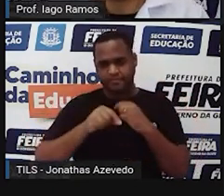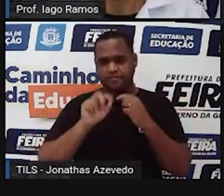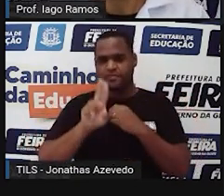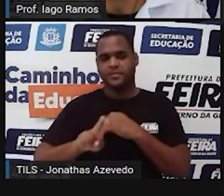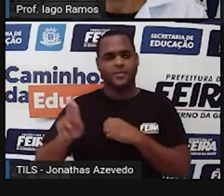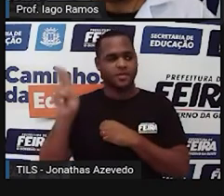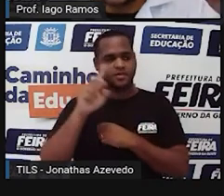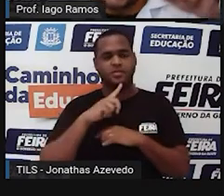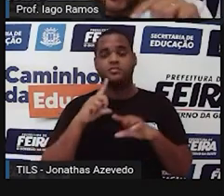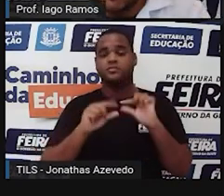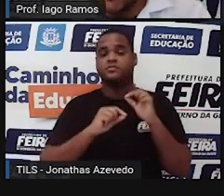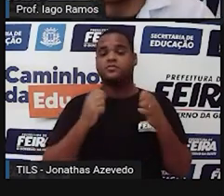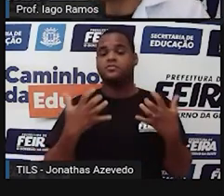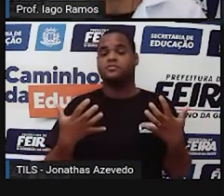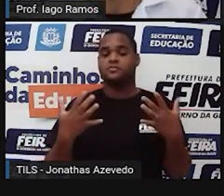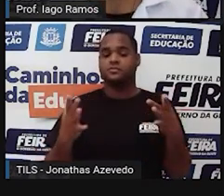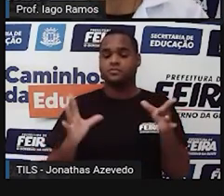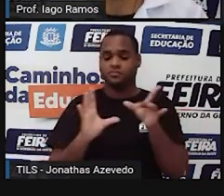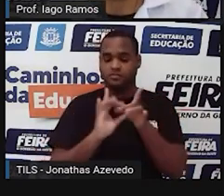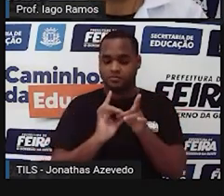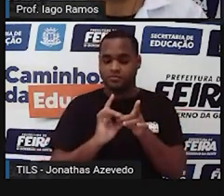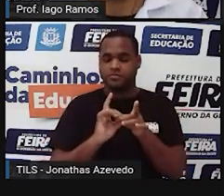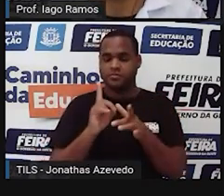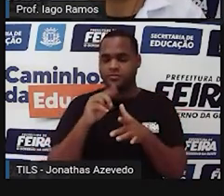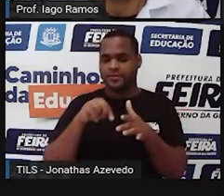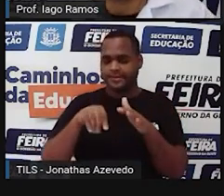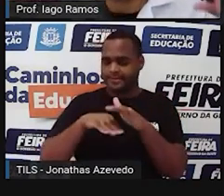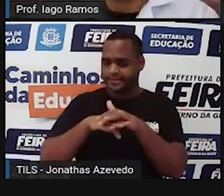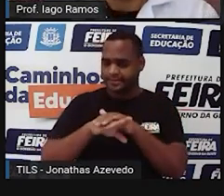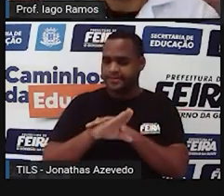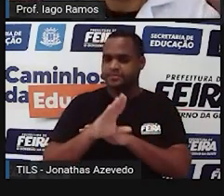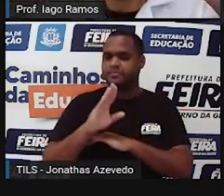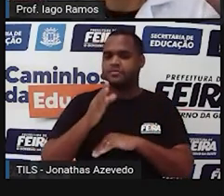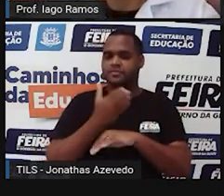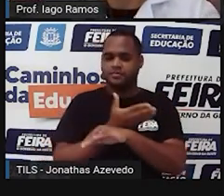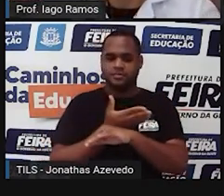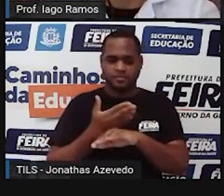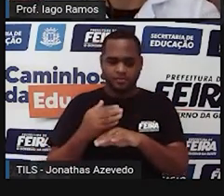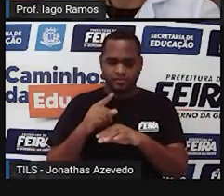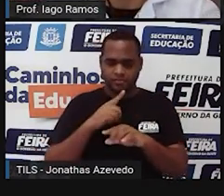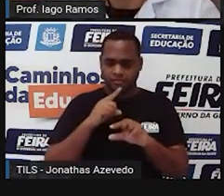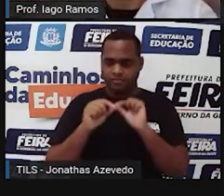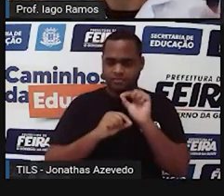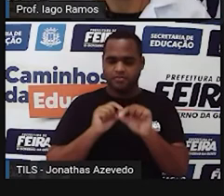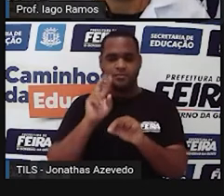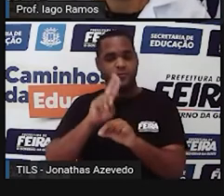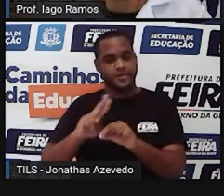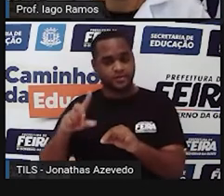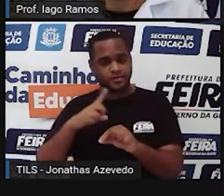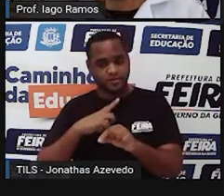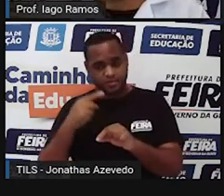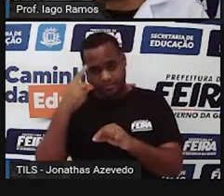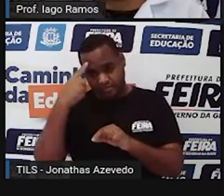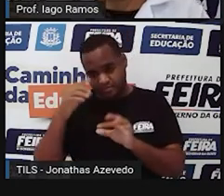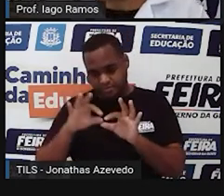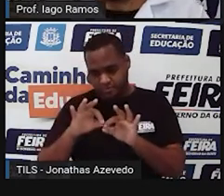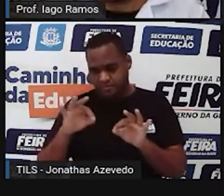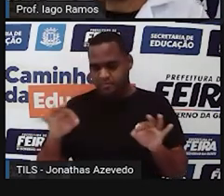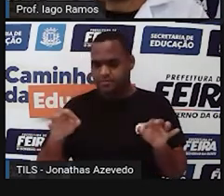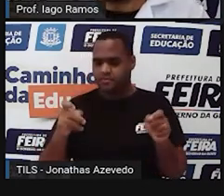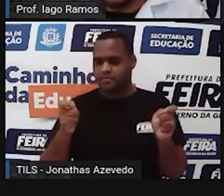isso, né? Inclusive, a gente costuma usar muito membros do nosso corpo para medir em algumas